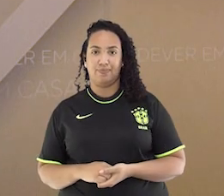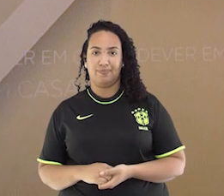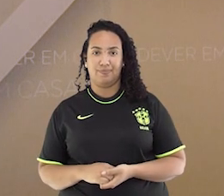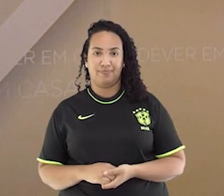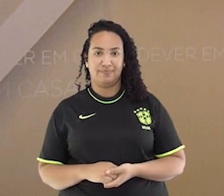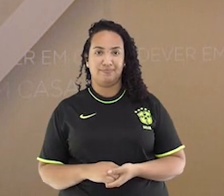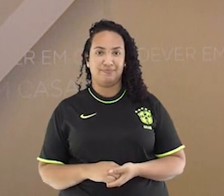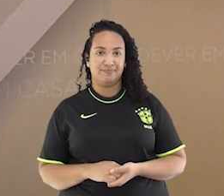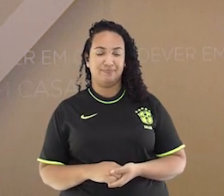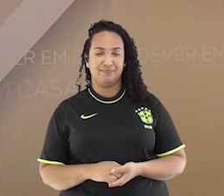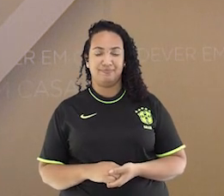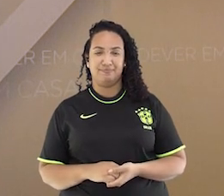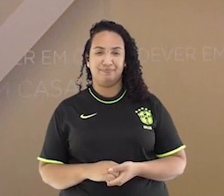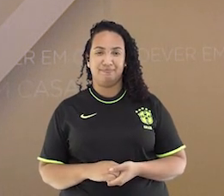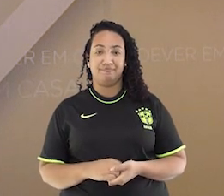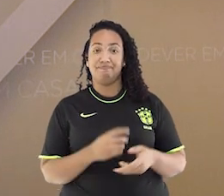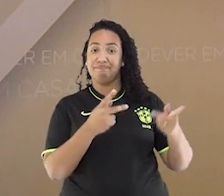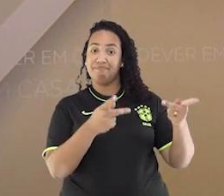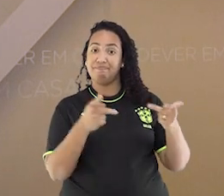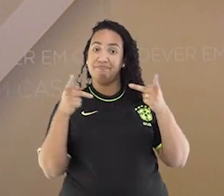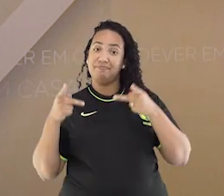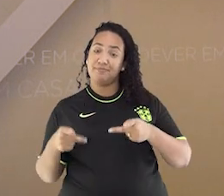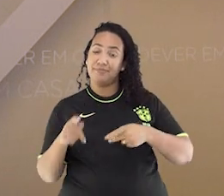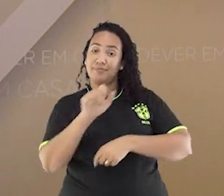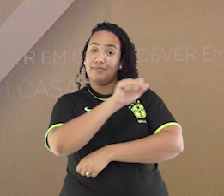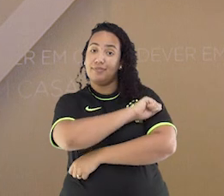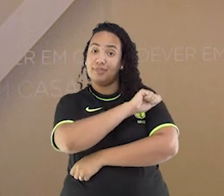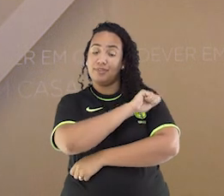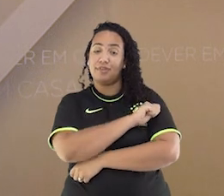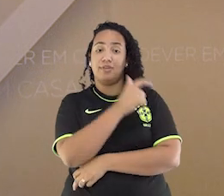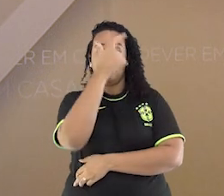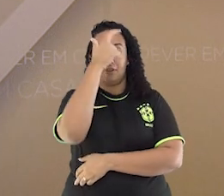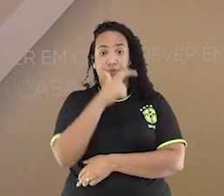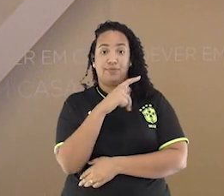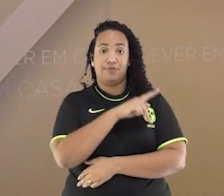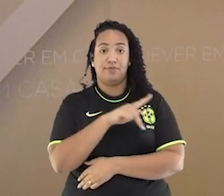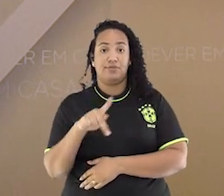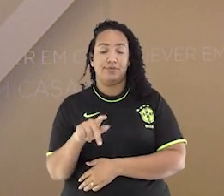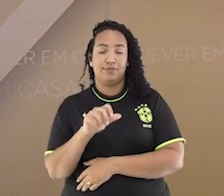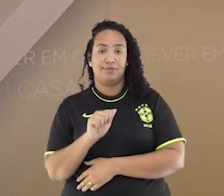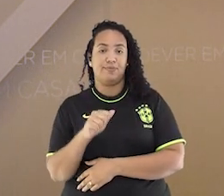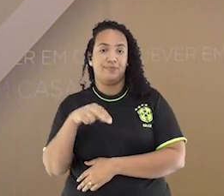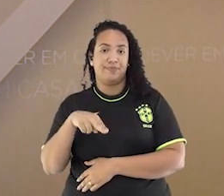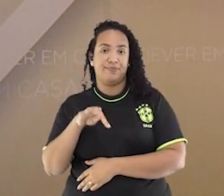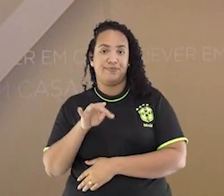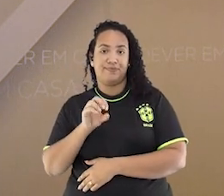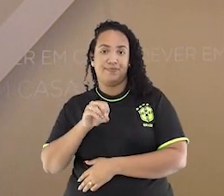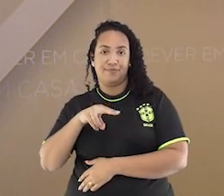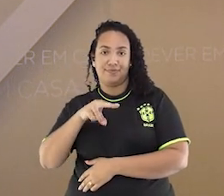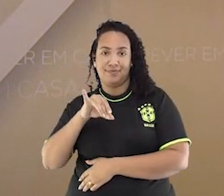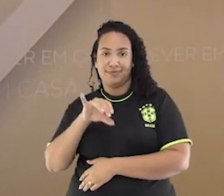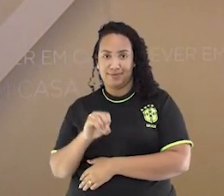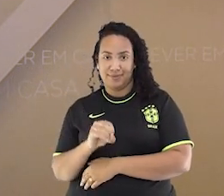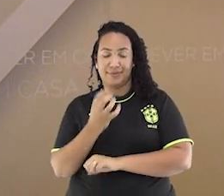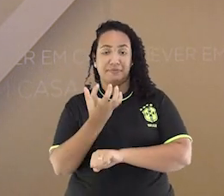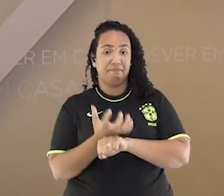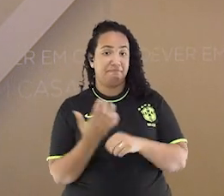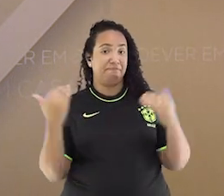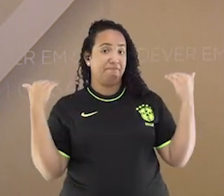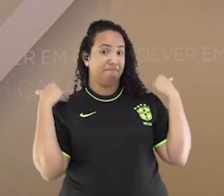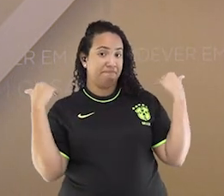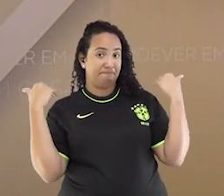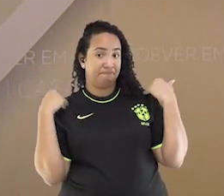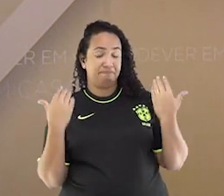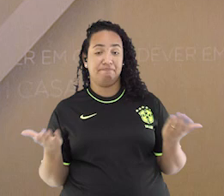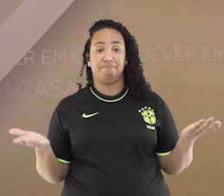Sejam bem-vindos, estudantes! Eu sou Antônio Baiocco, professor de Educação Física. Estaremos juntos nessas